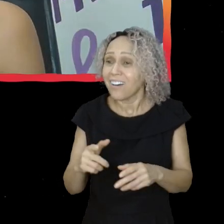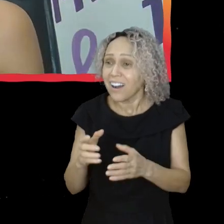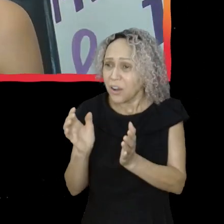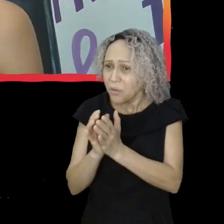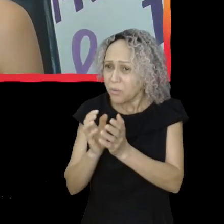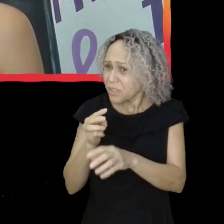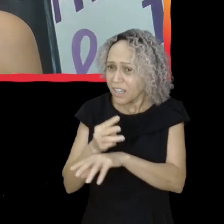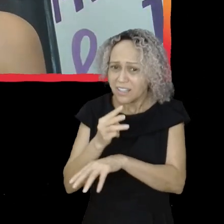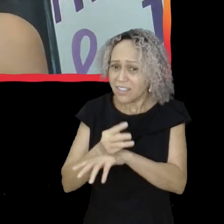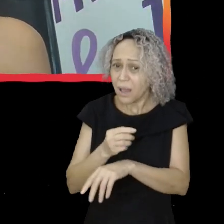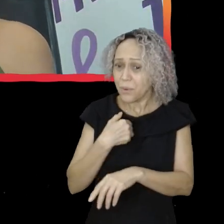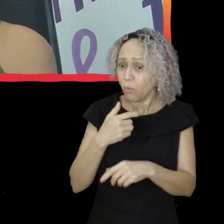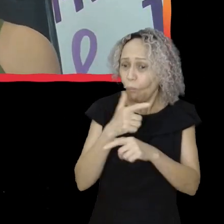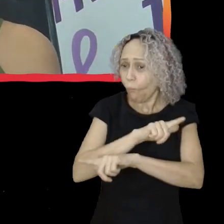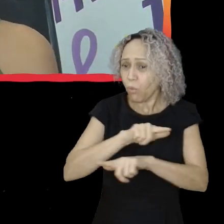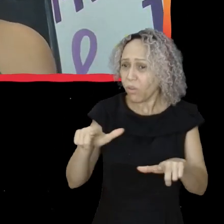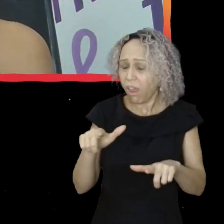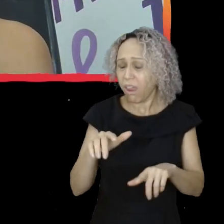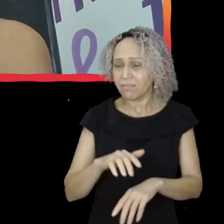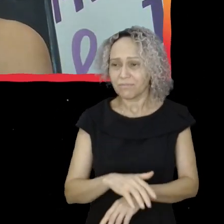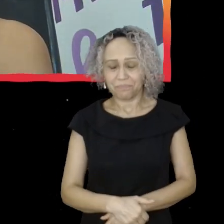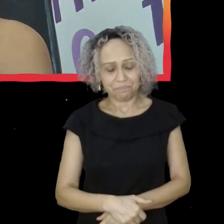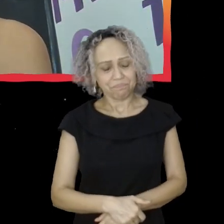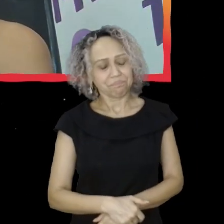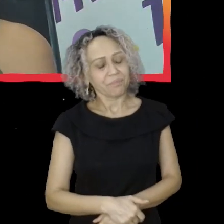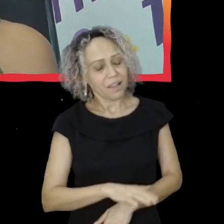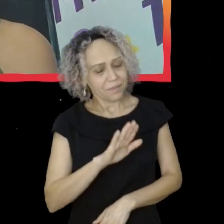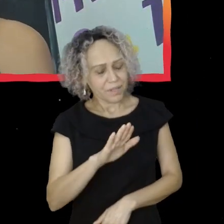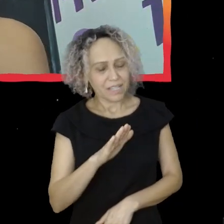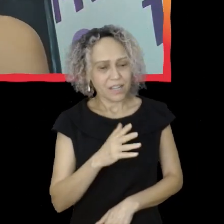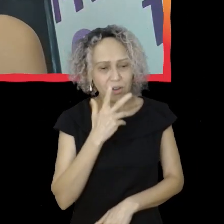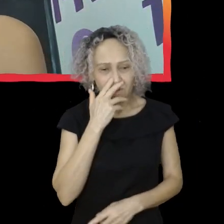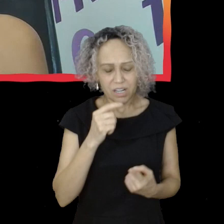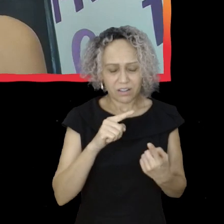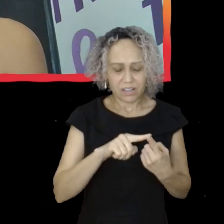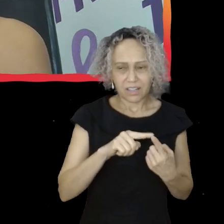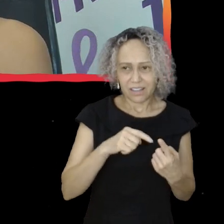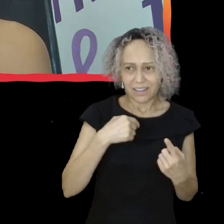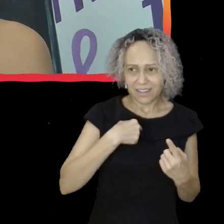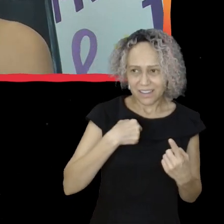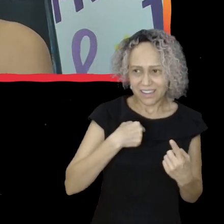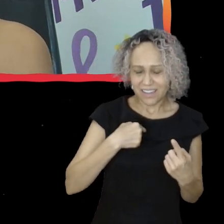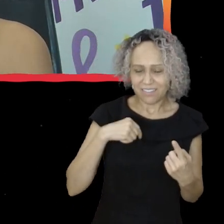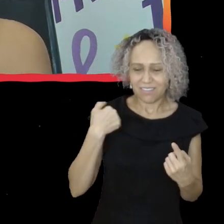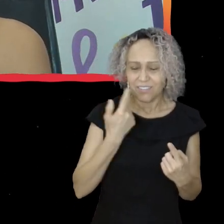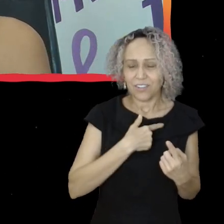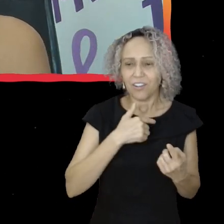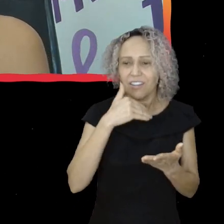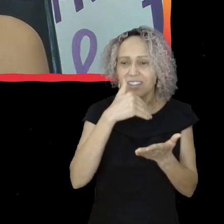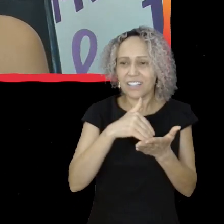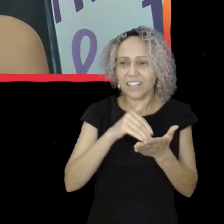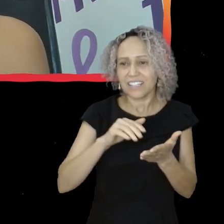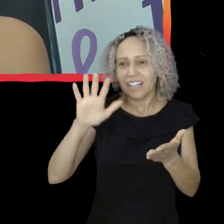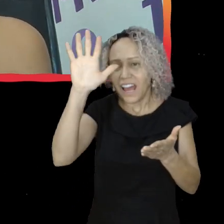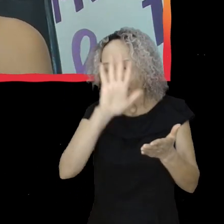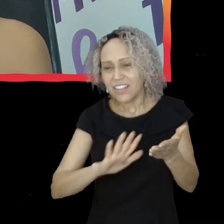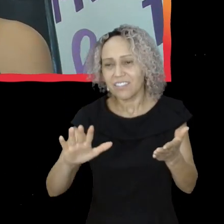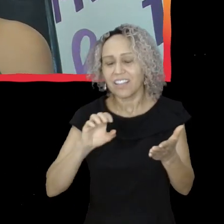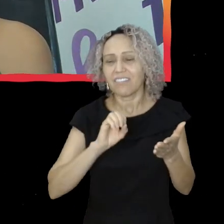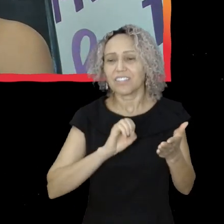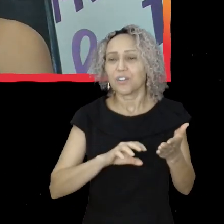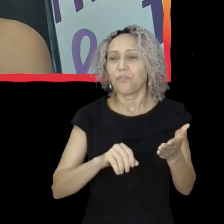Nossa! Eu acho que dá pra ser eu, o Sorriso, nosso secretário nacional de juventude,